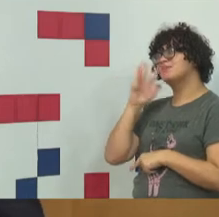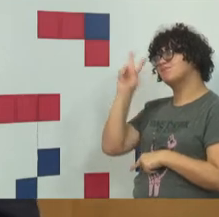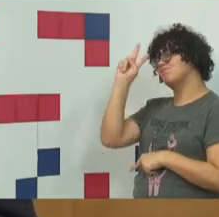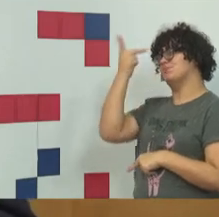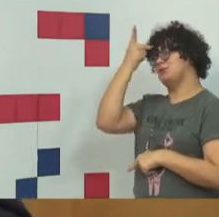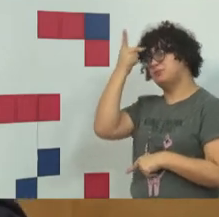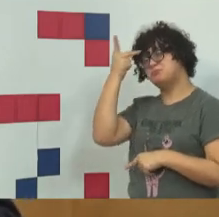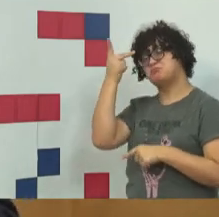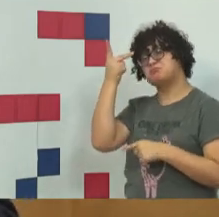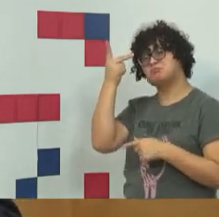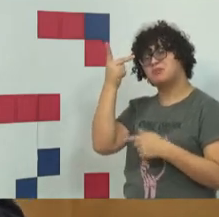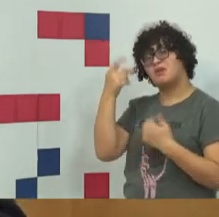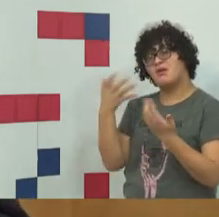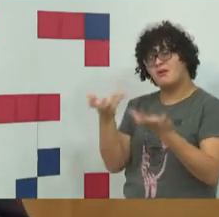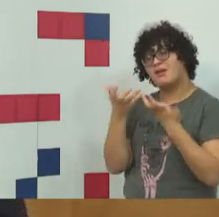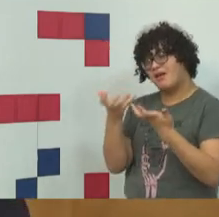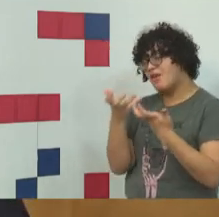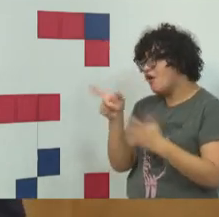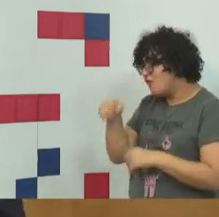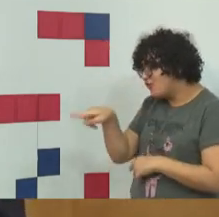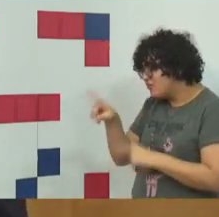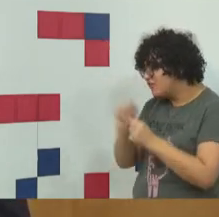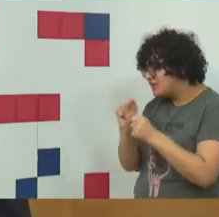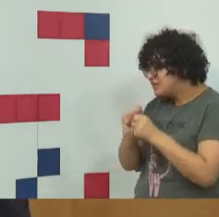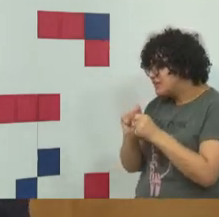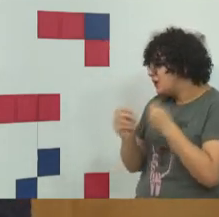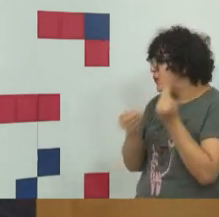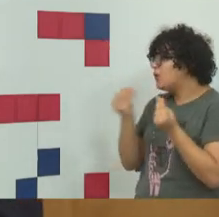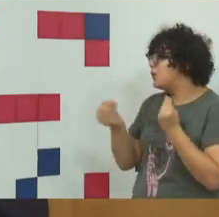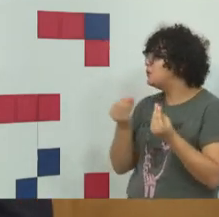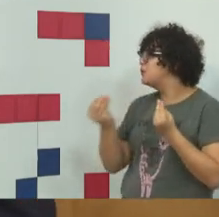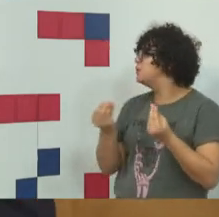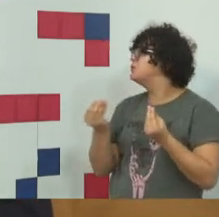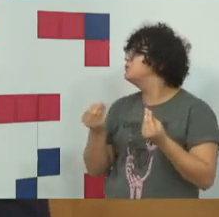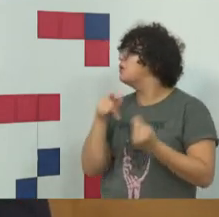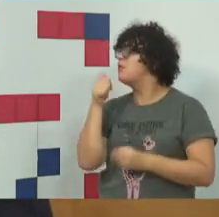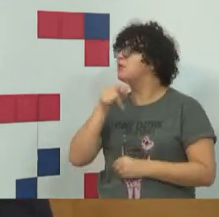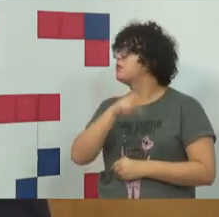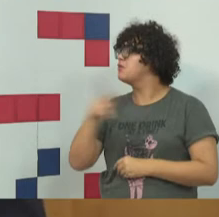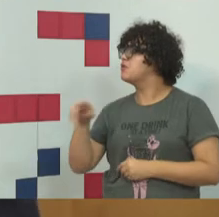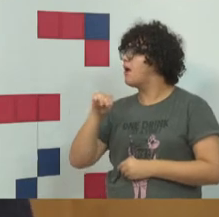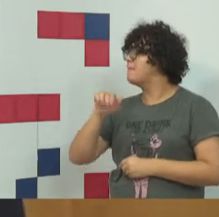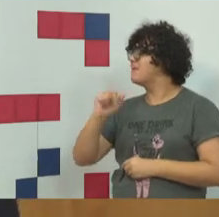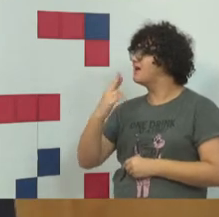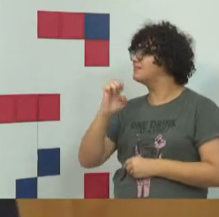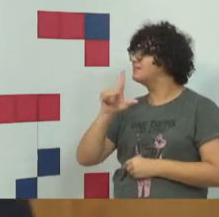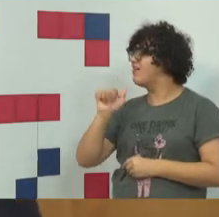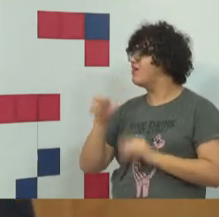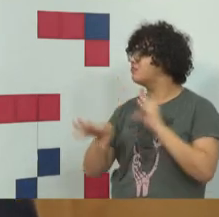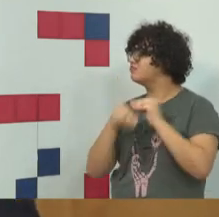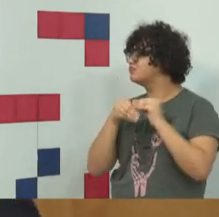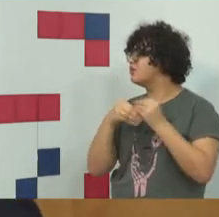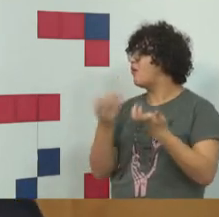eu queria que até o senhor fizesse um gancho com o que a professora Marcela falou.